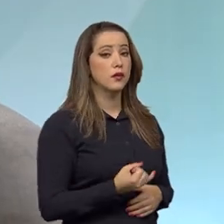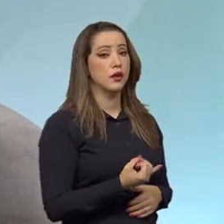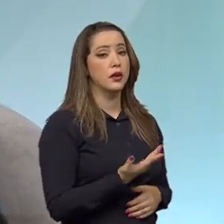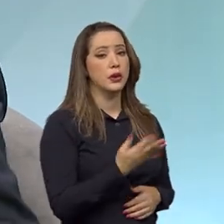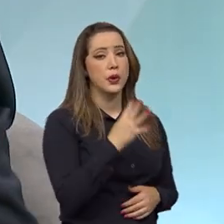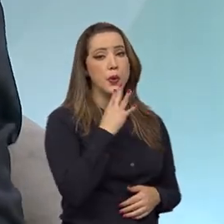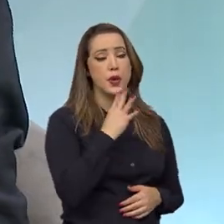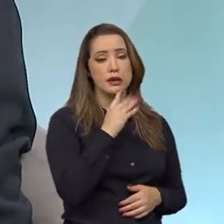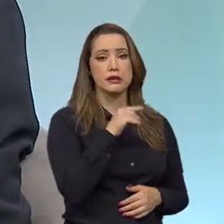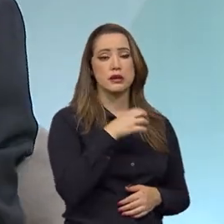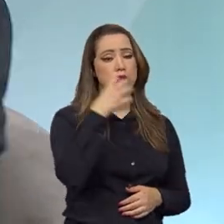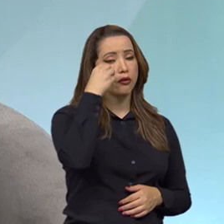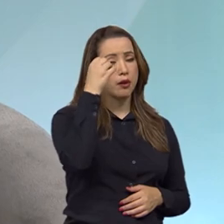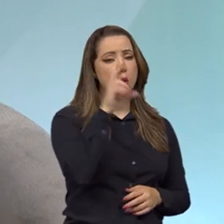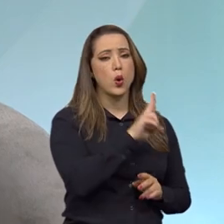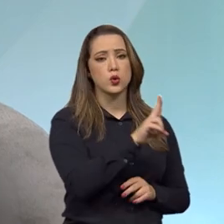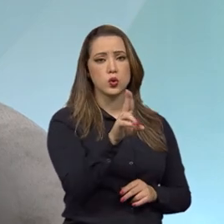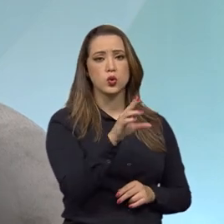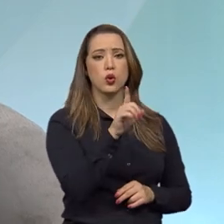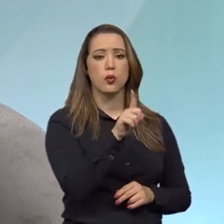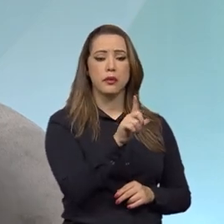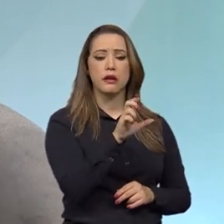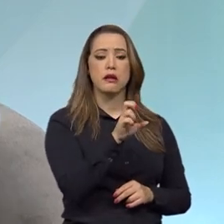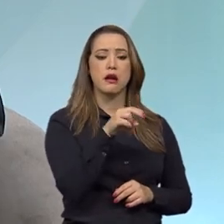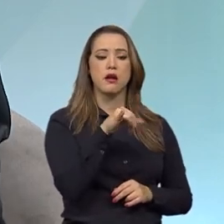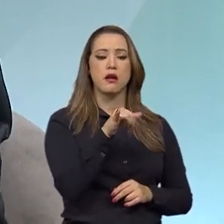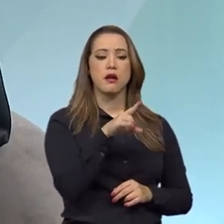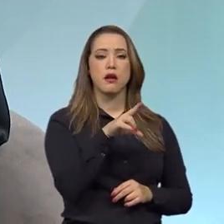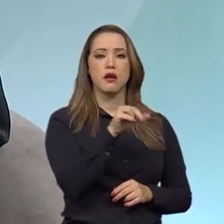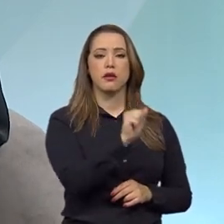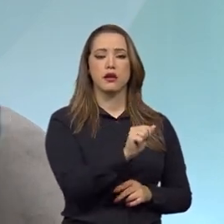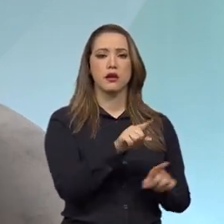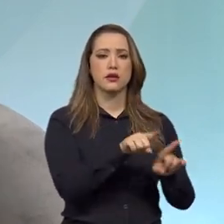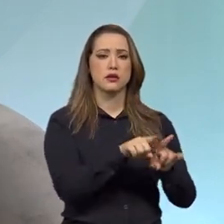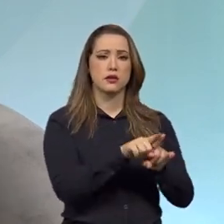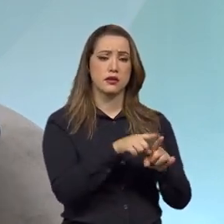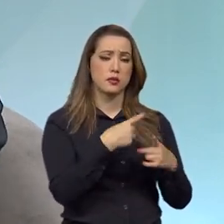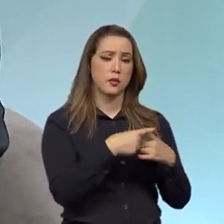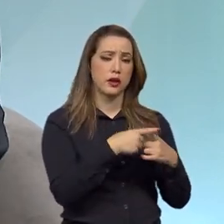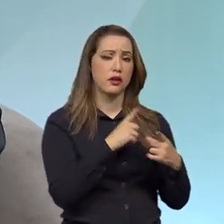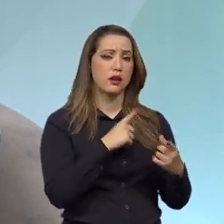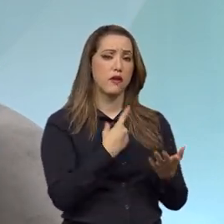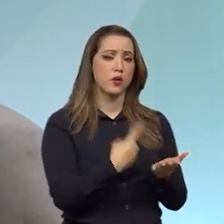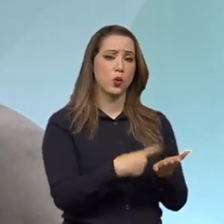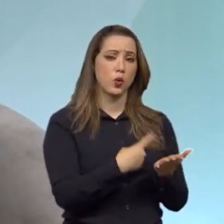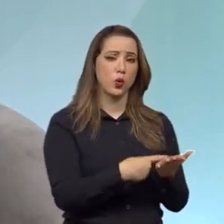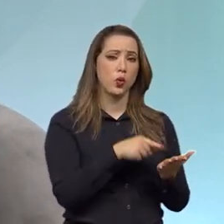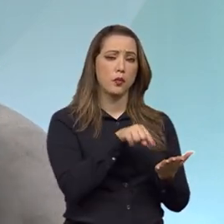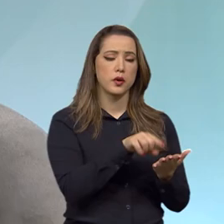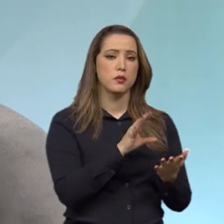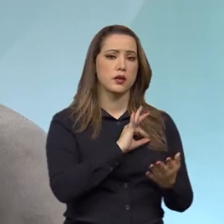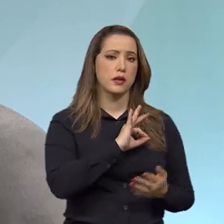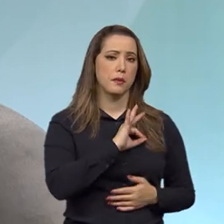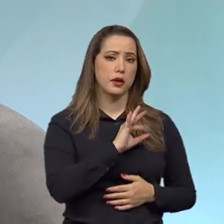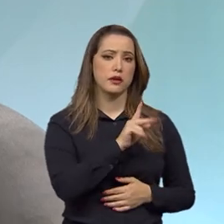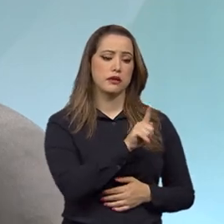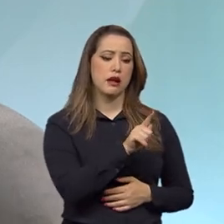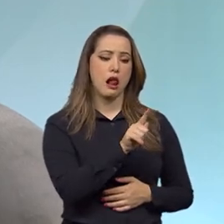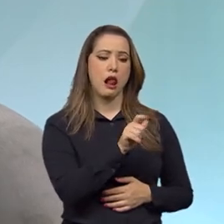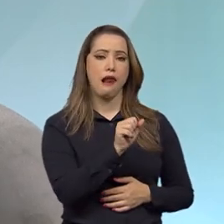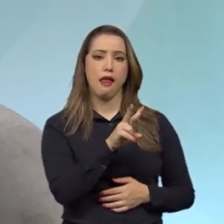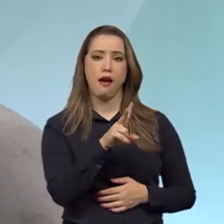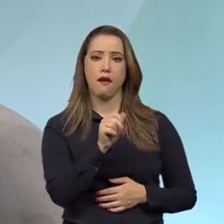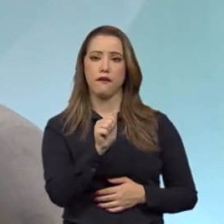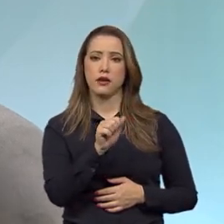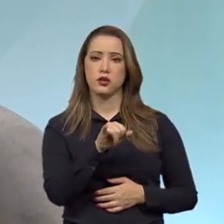famosos aí durante o período da Lava Jato, por exemplo, as delações premiadas. Ficaram famosas. O acordo de leniência é como se fosse